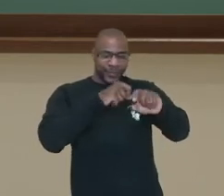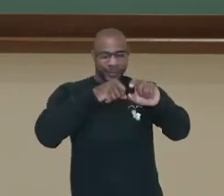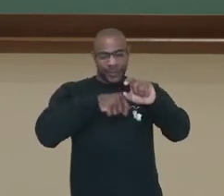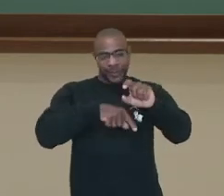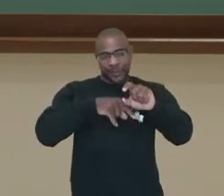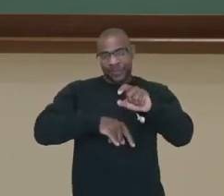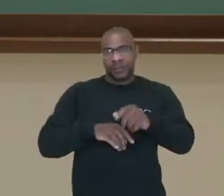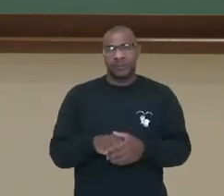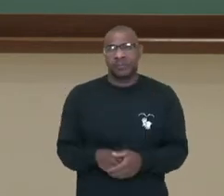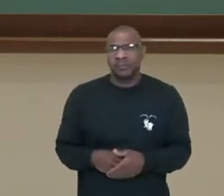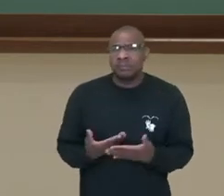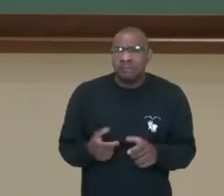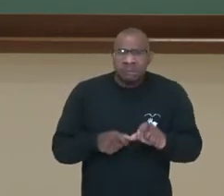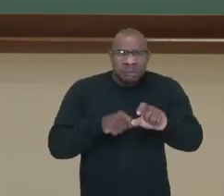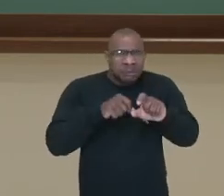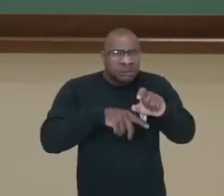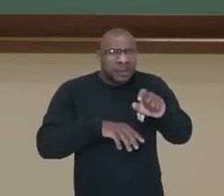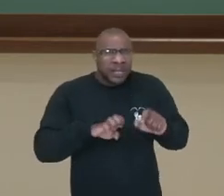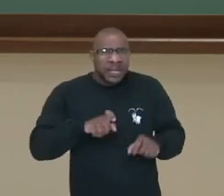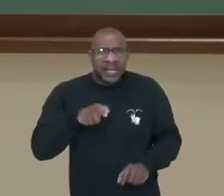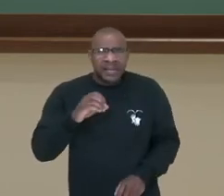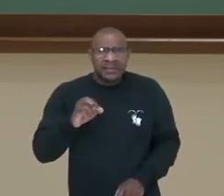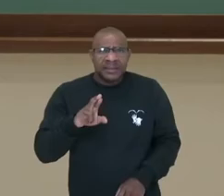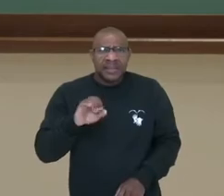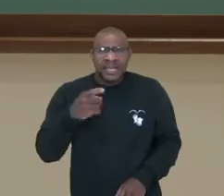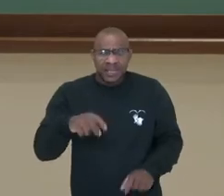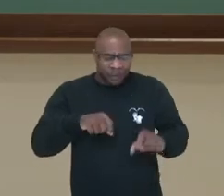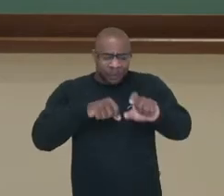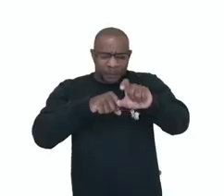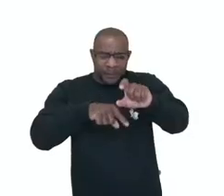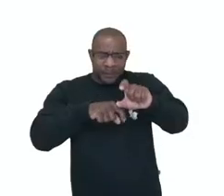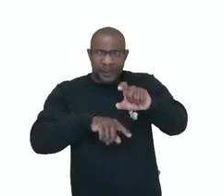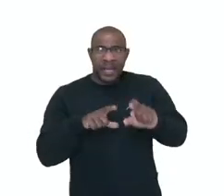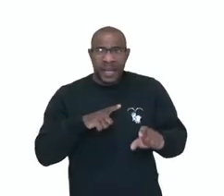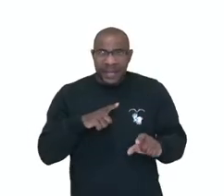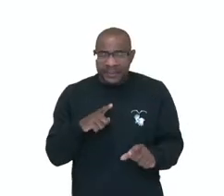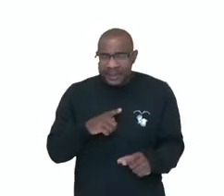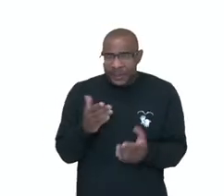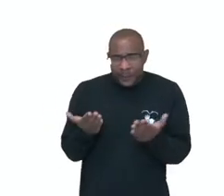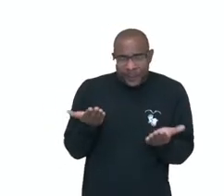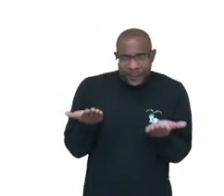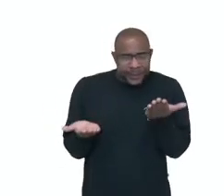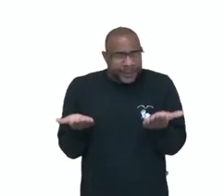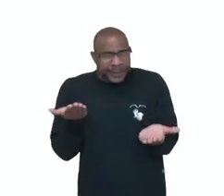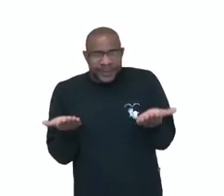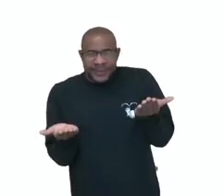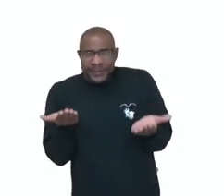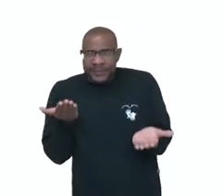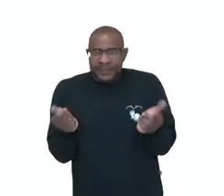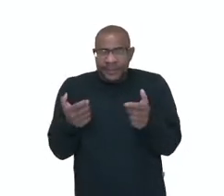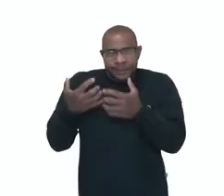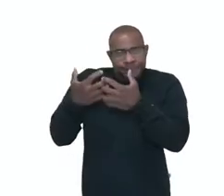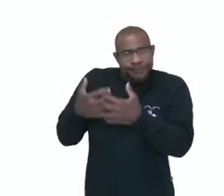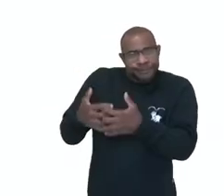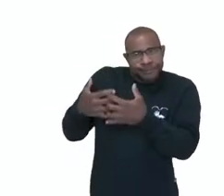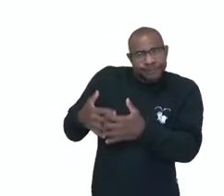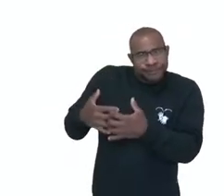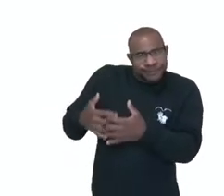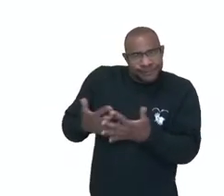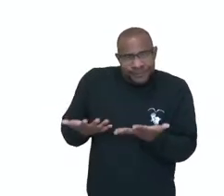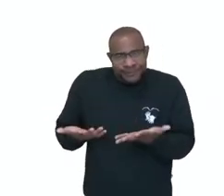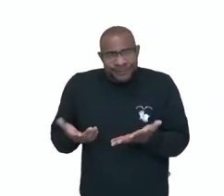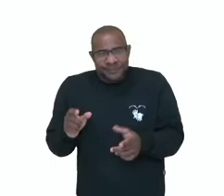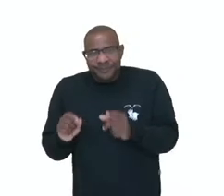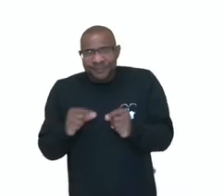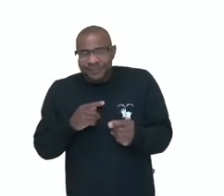Então o que é essa excreção? A excreção, objetivo dela é manter o equilíbrio, então o principal mecanismo homeostático, ou